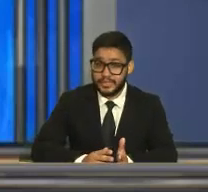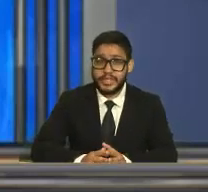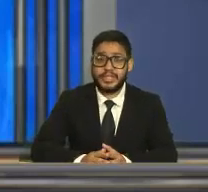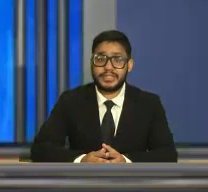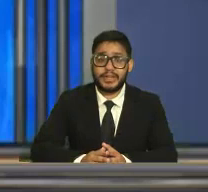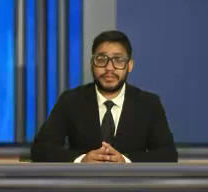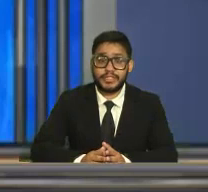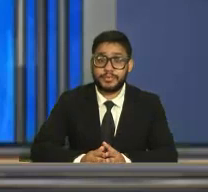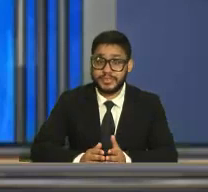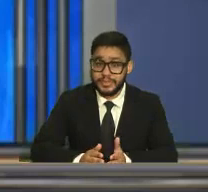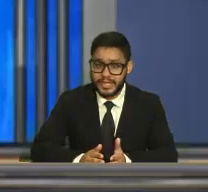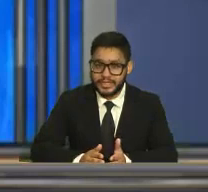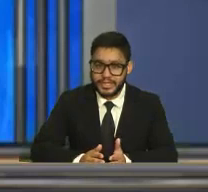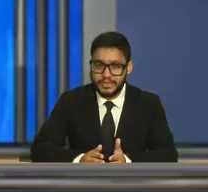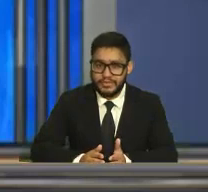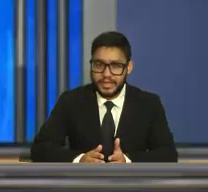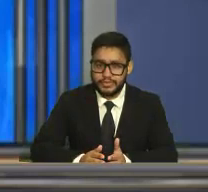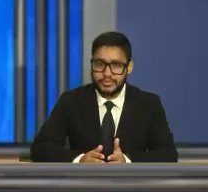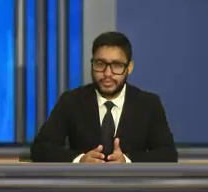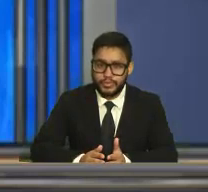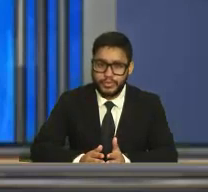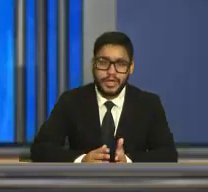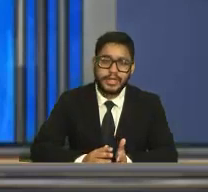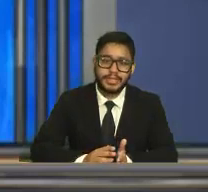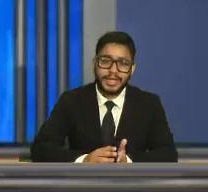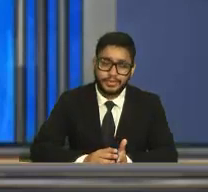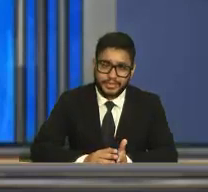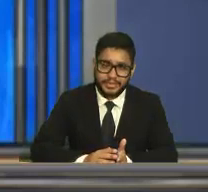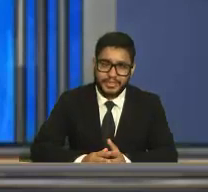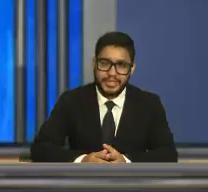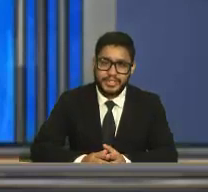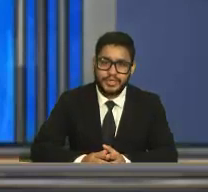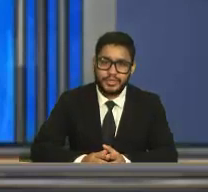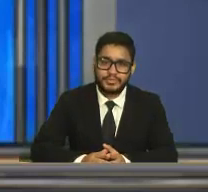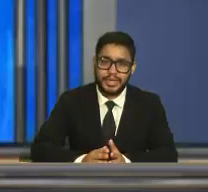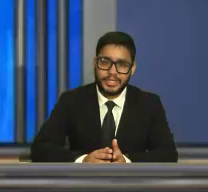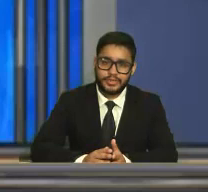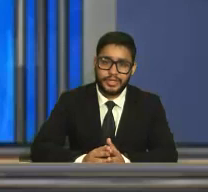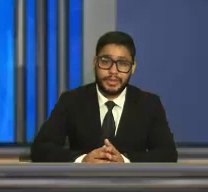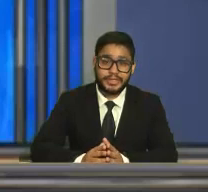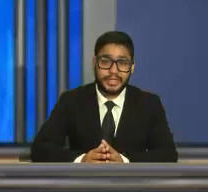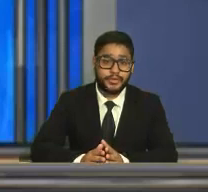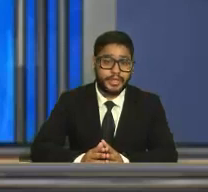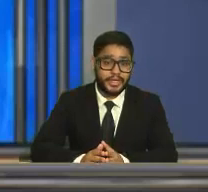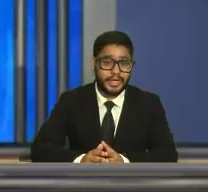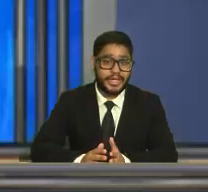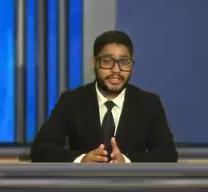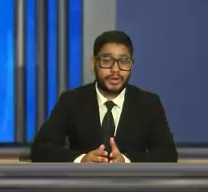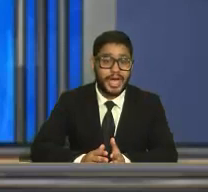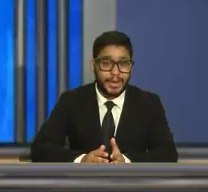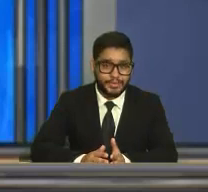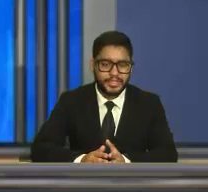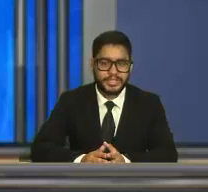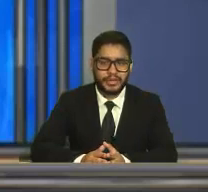Voluzia, que estavam nas proximidades Vieram no socorro da idosa Nicolas Maleto e Patrick Omelia